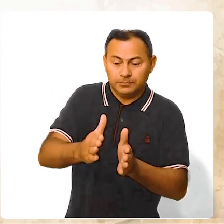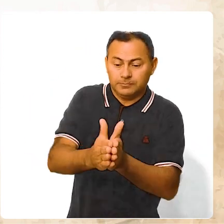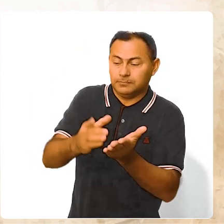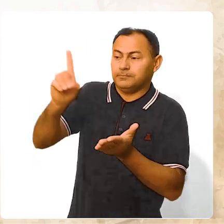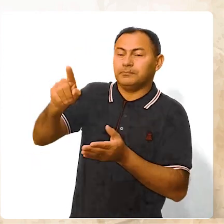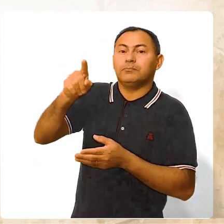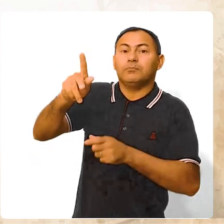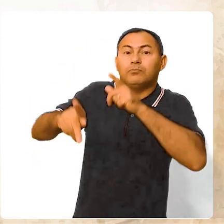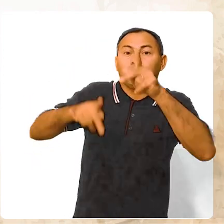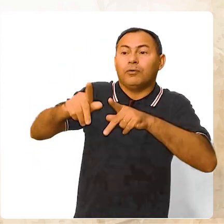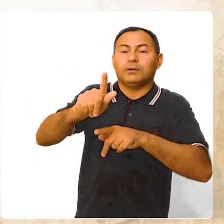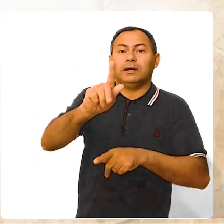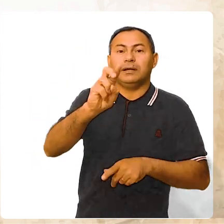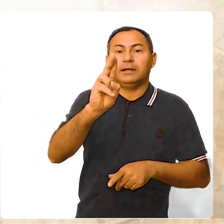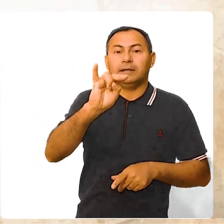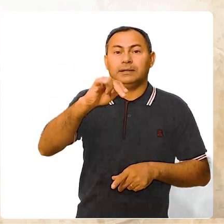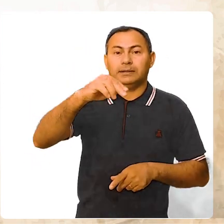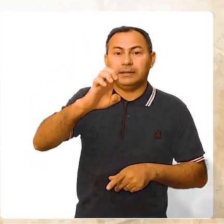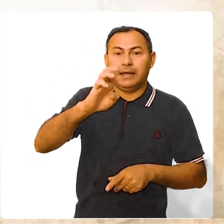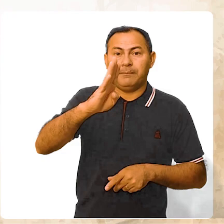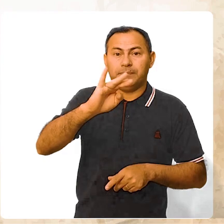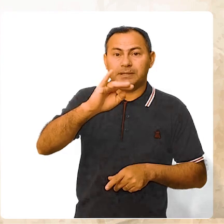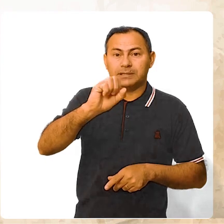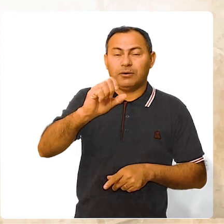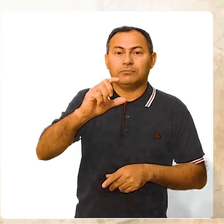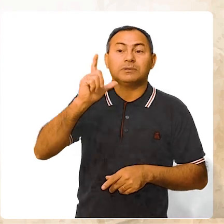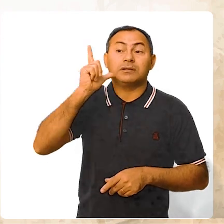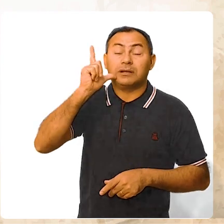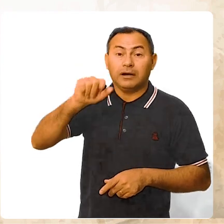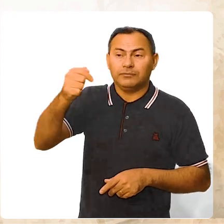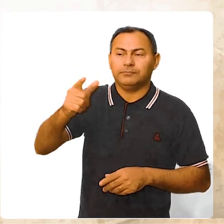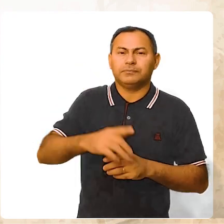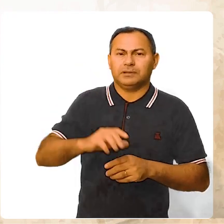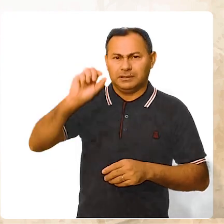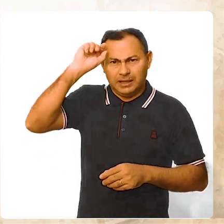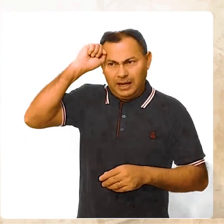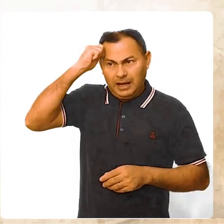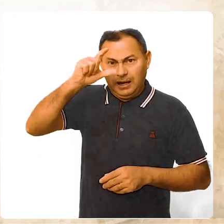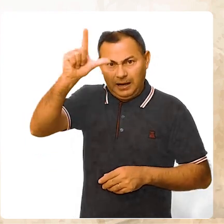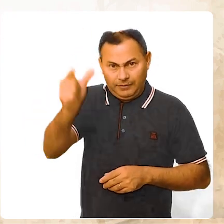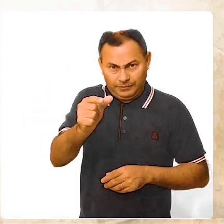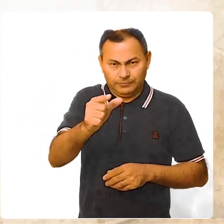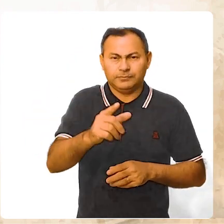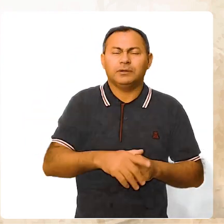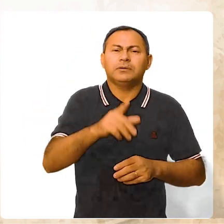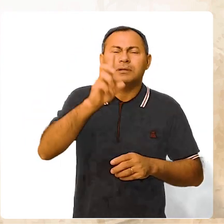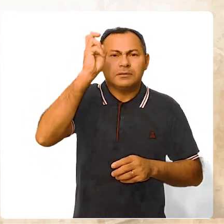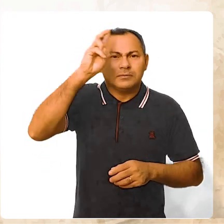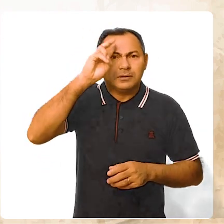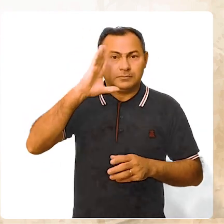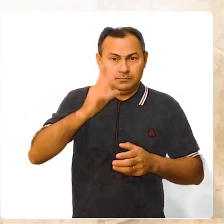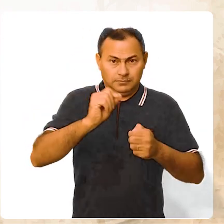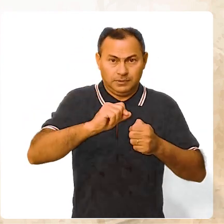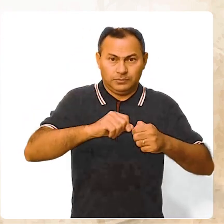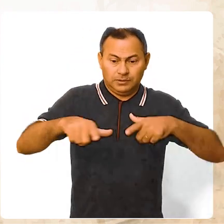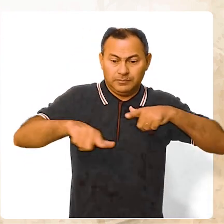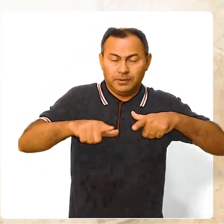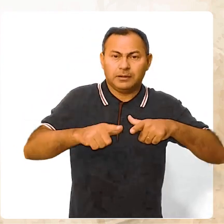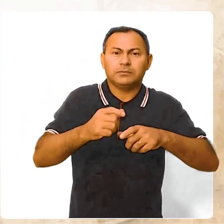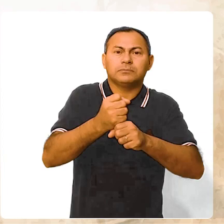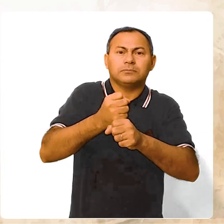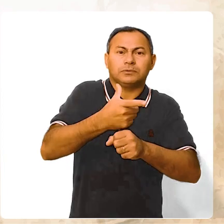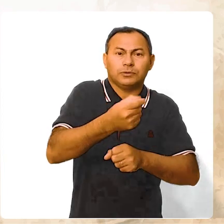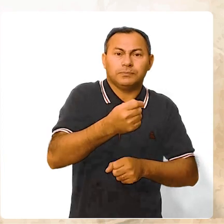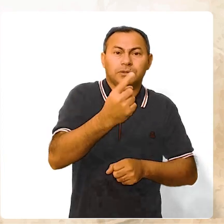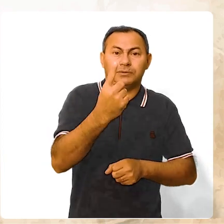bíblias para o povo da Guiné-Bissau, na África. Você deve se lembrar que nós já realizamos uma ação como esta